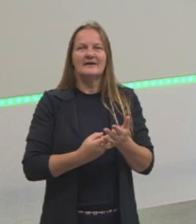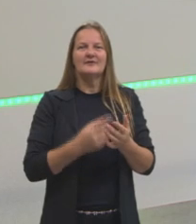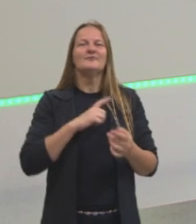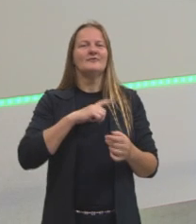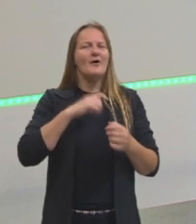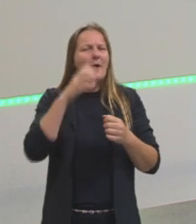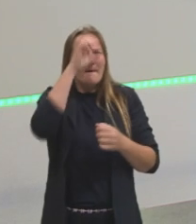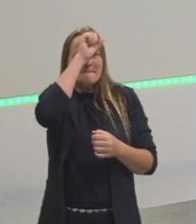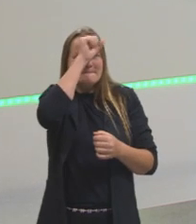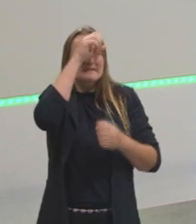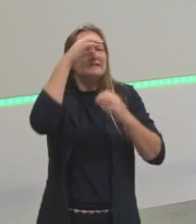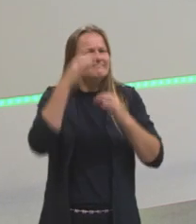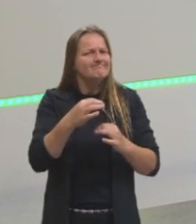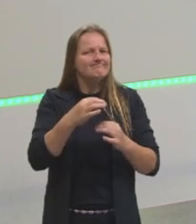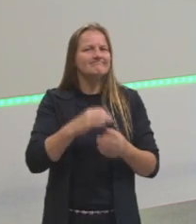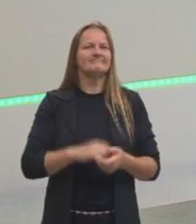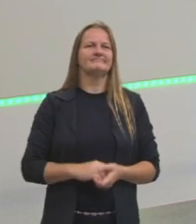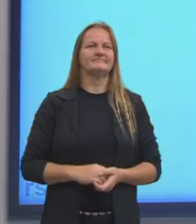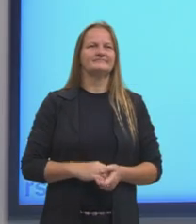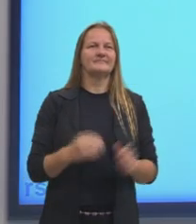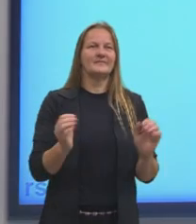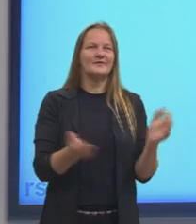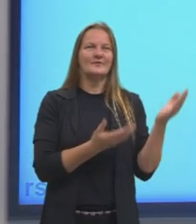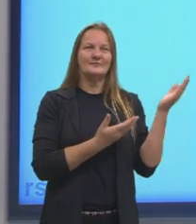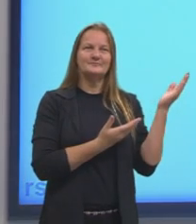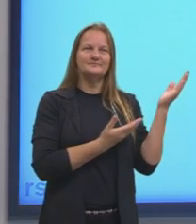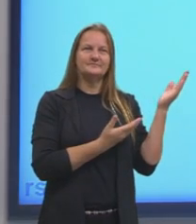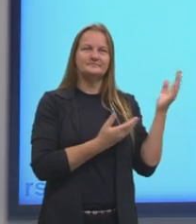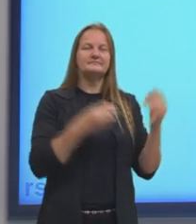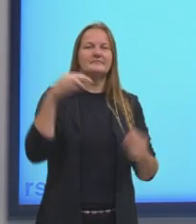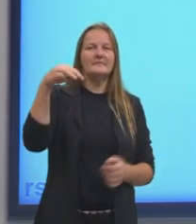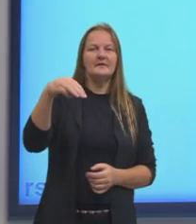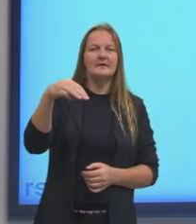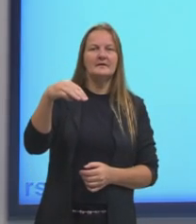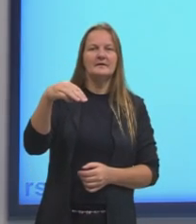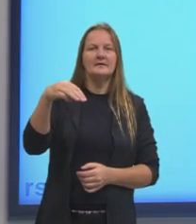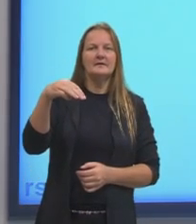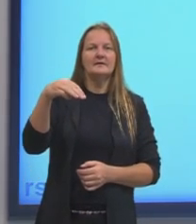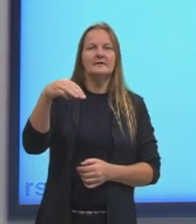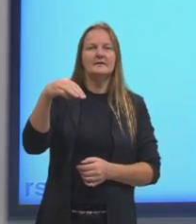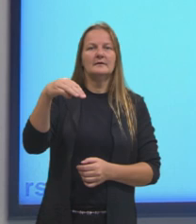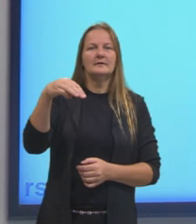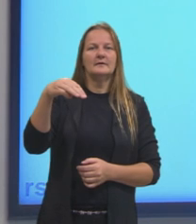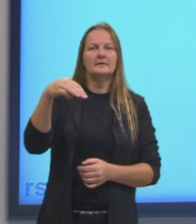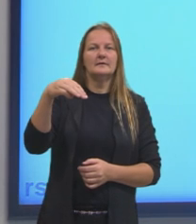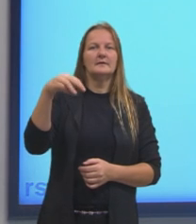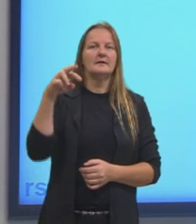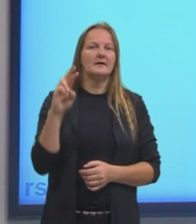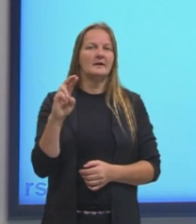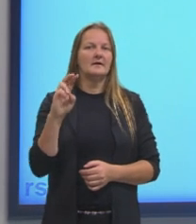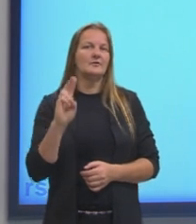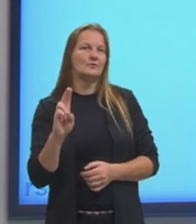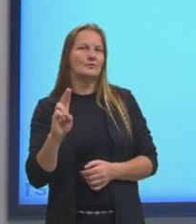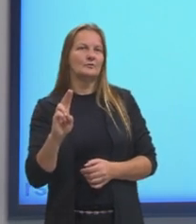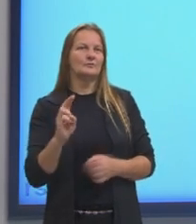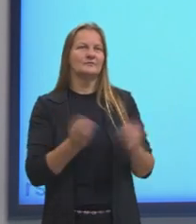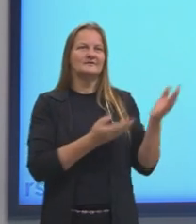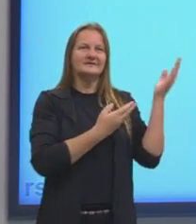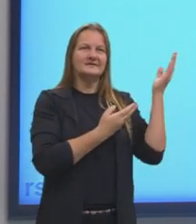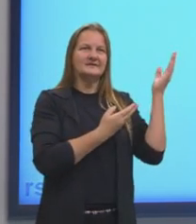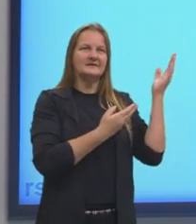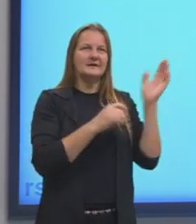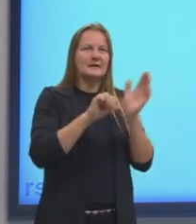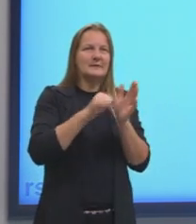Certo? Bom, então sobre o movimento retilíneo e uniforme. Primeiro, movimento.